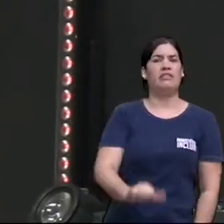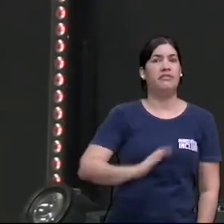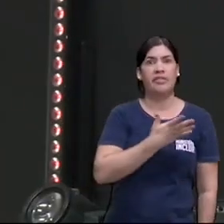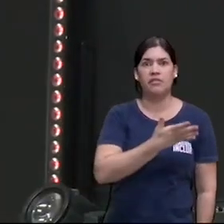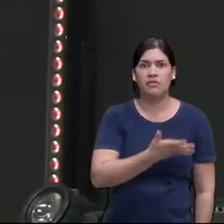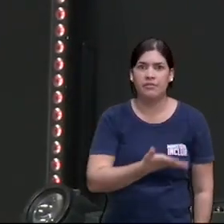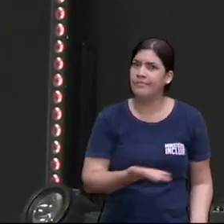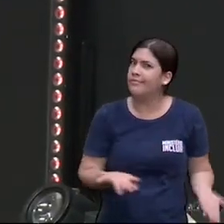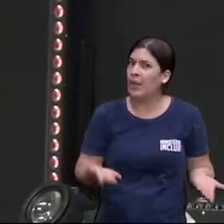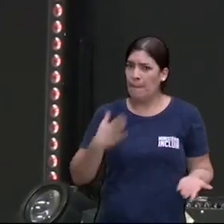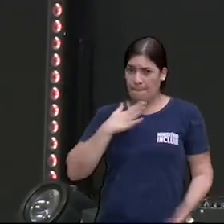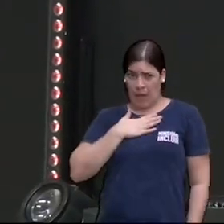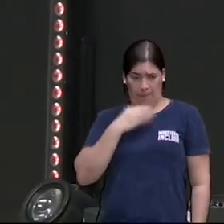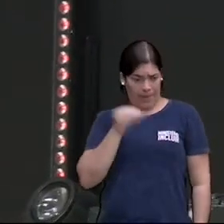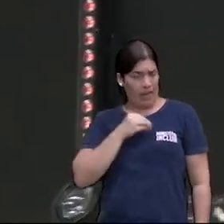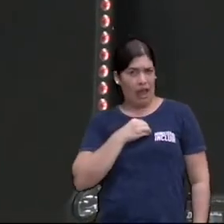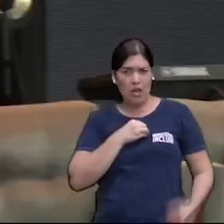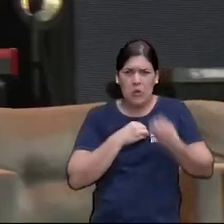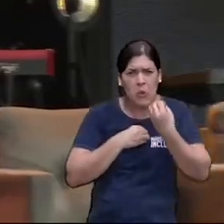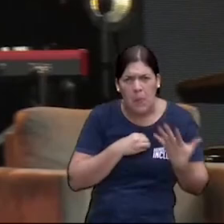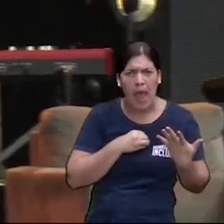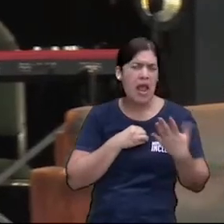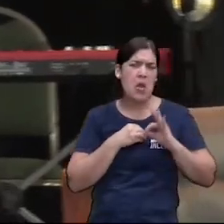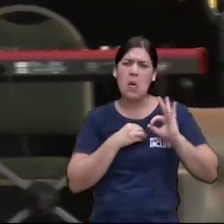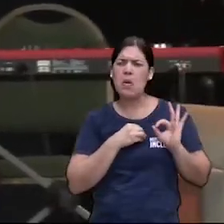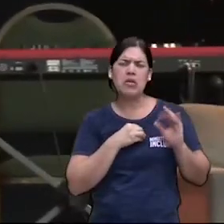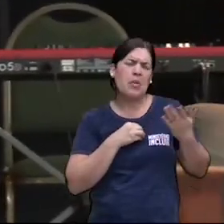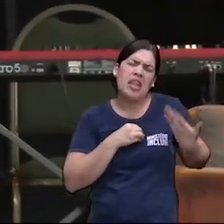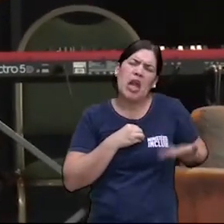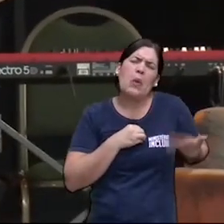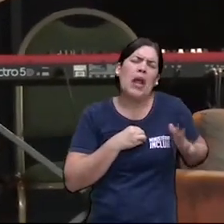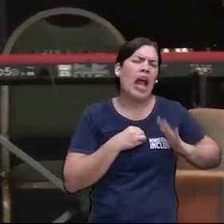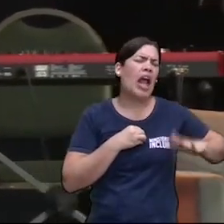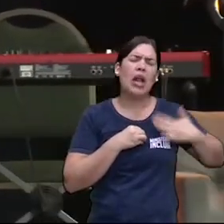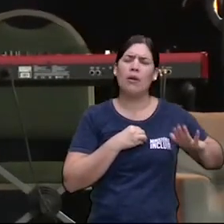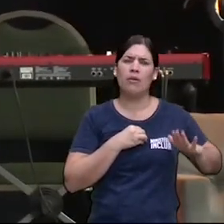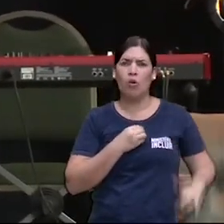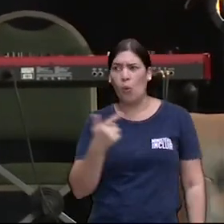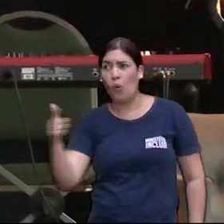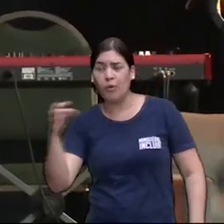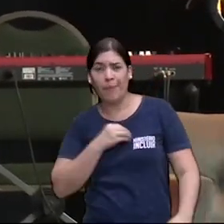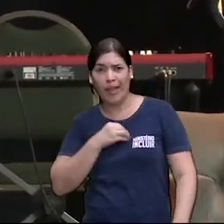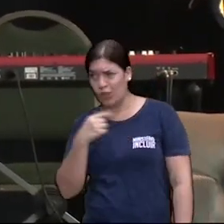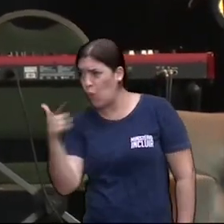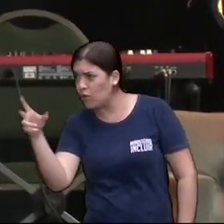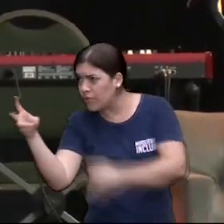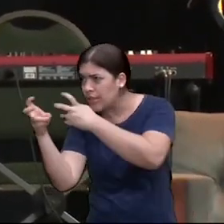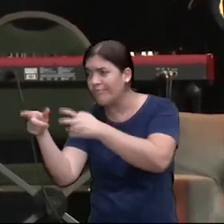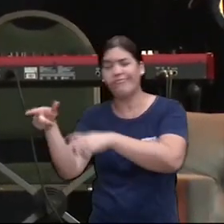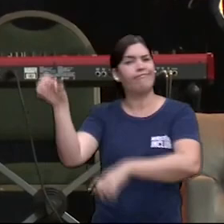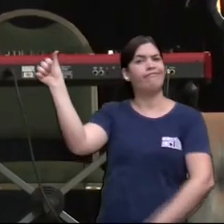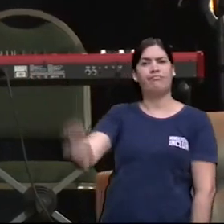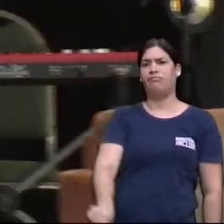O meu pecado é tranquilo. Algumas pessoas dizem assim, olha, o cara